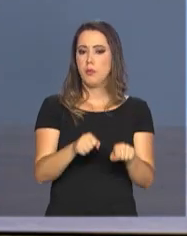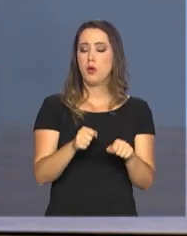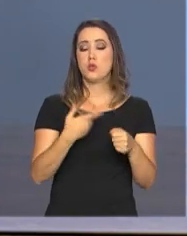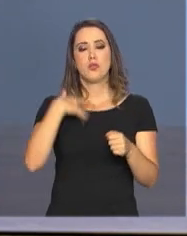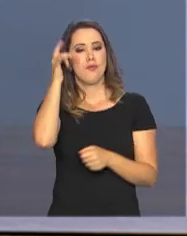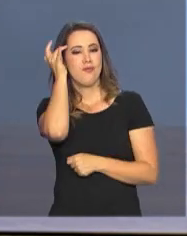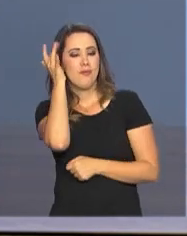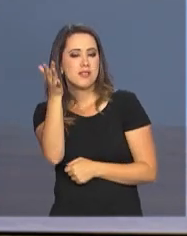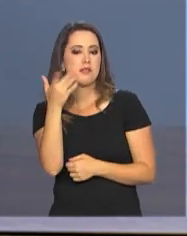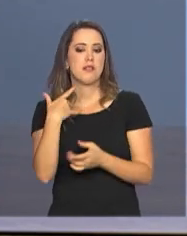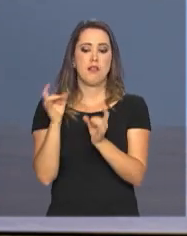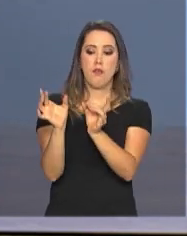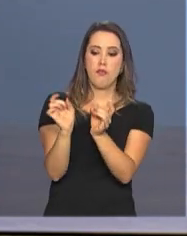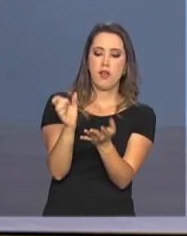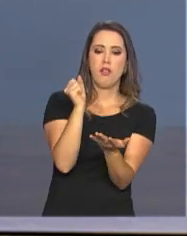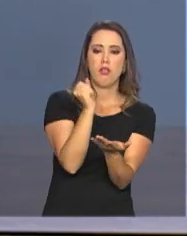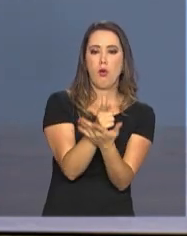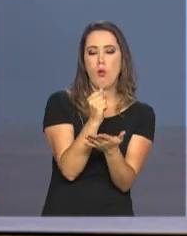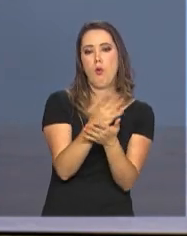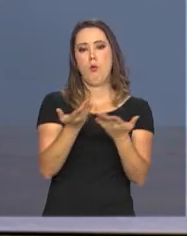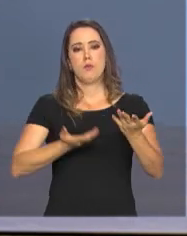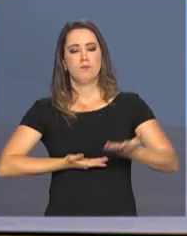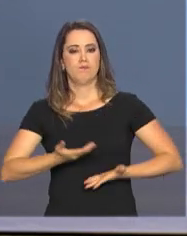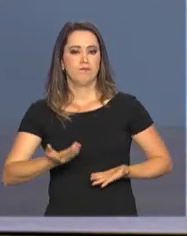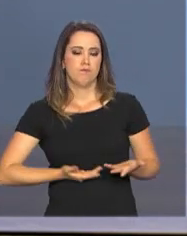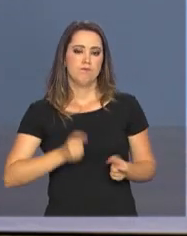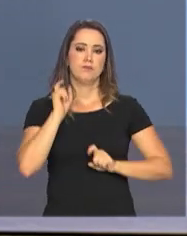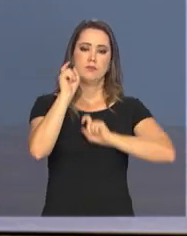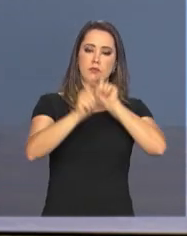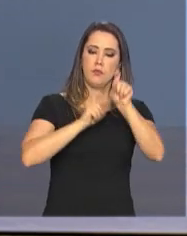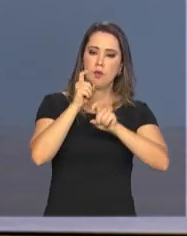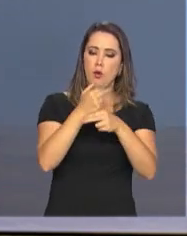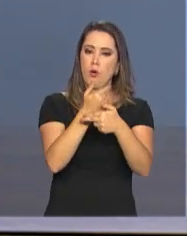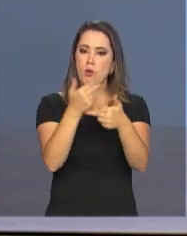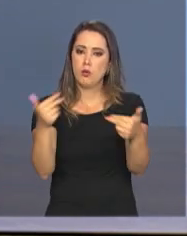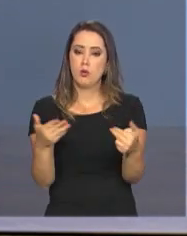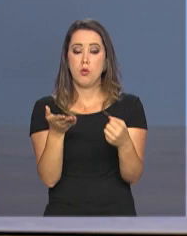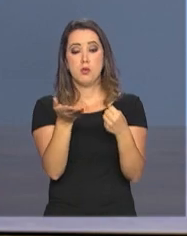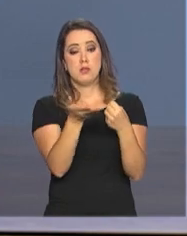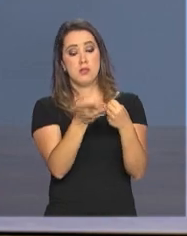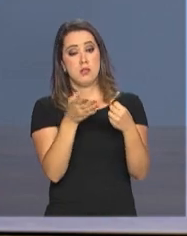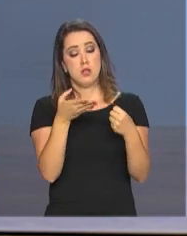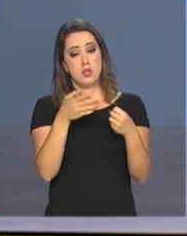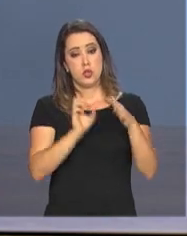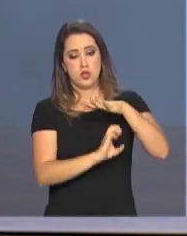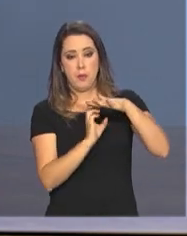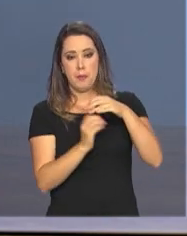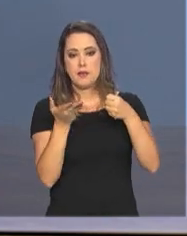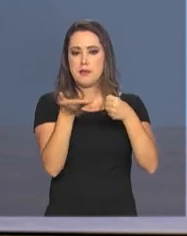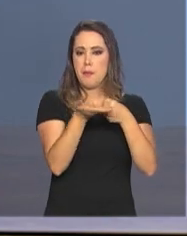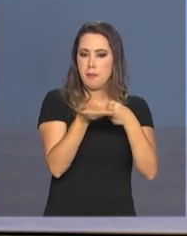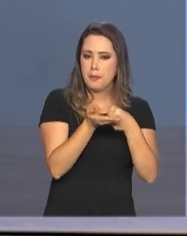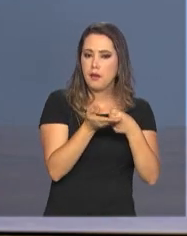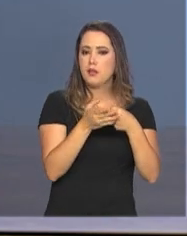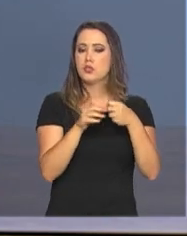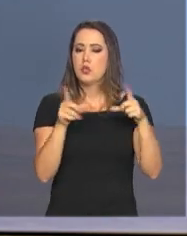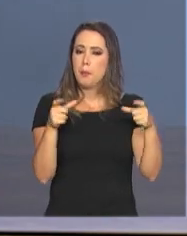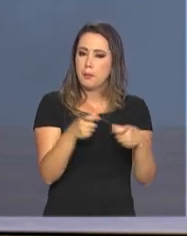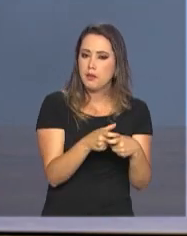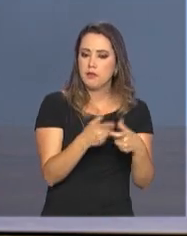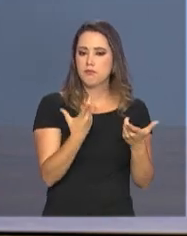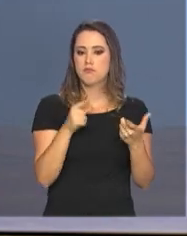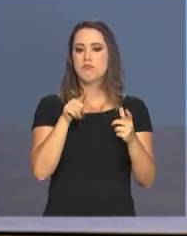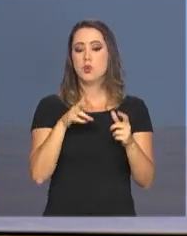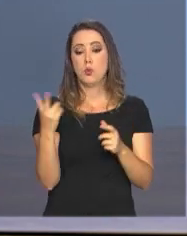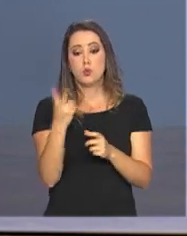de comércio, de comércio-serviços, de agenda digital, de questões de pequena e média empresa, que seriam áreas nas quais os dois